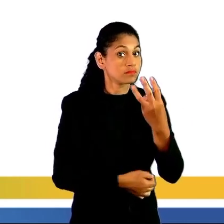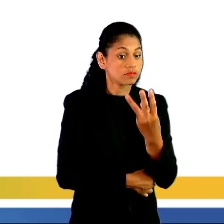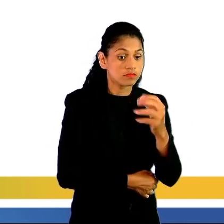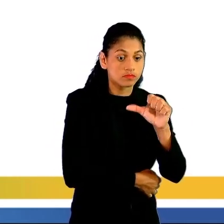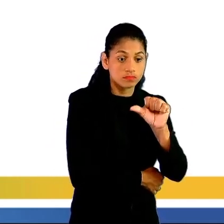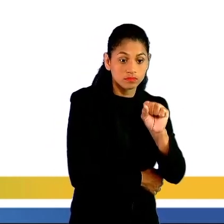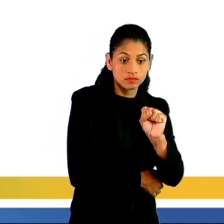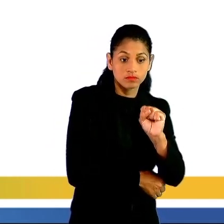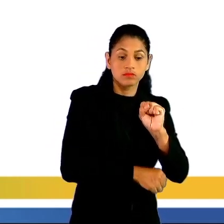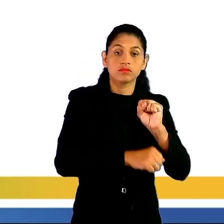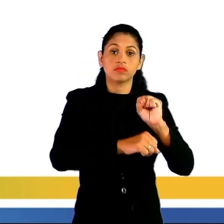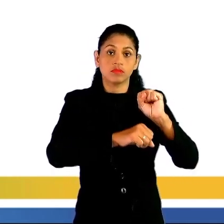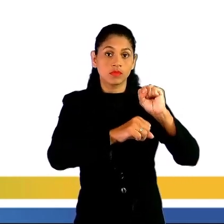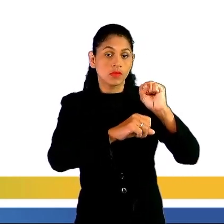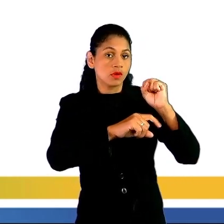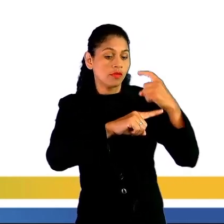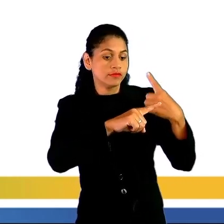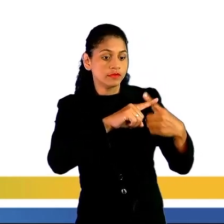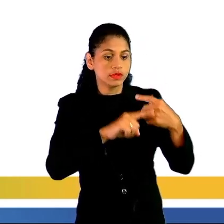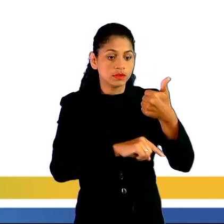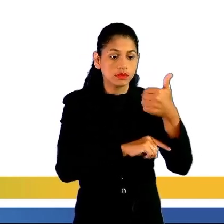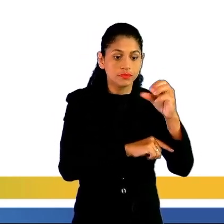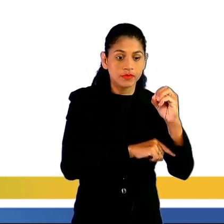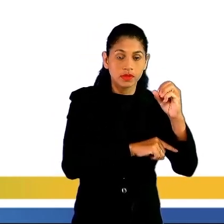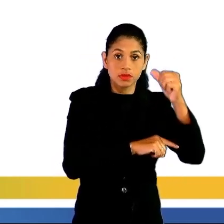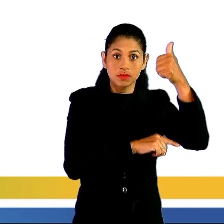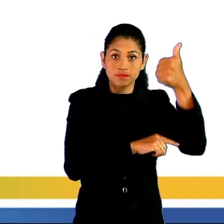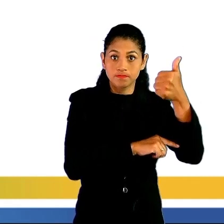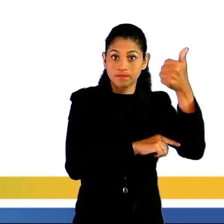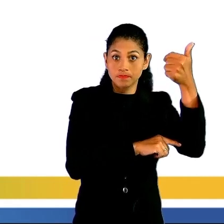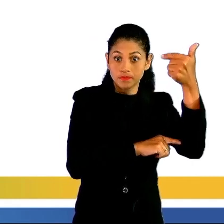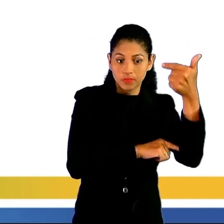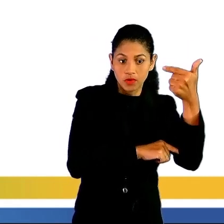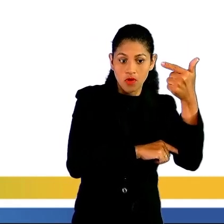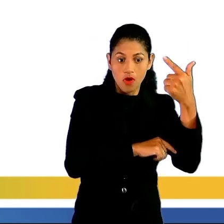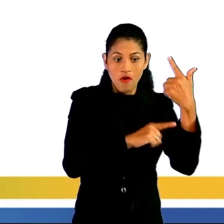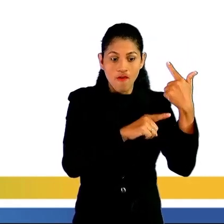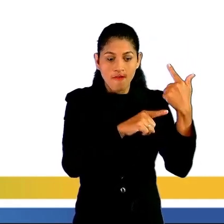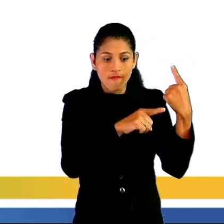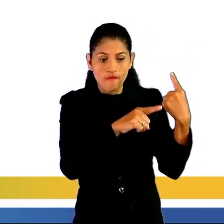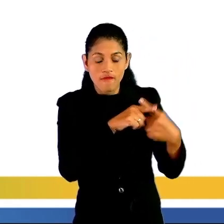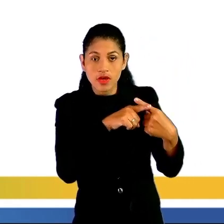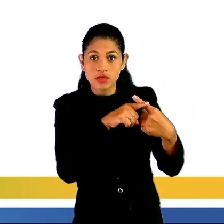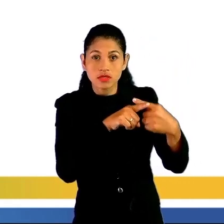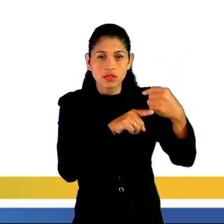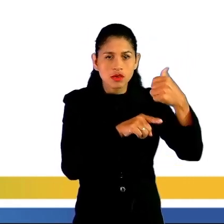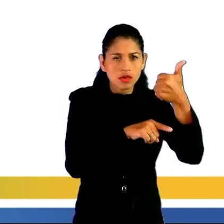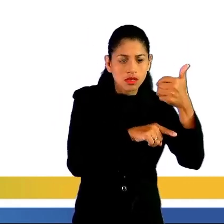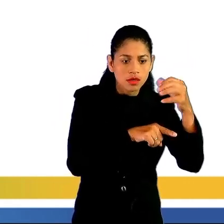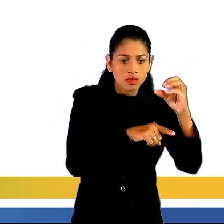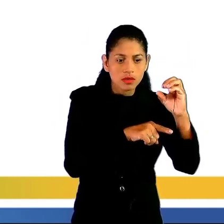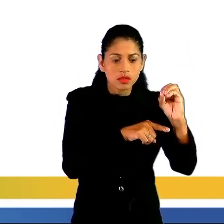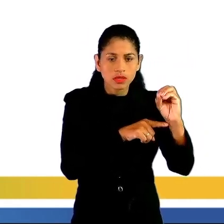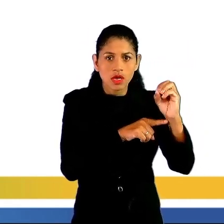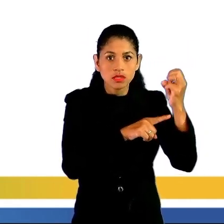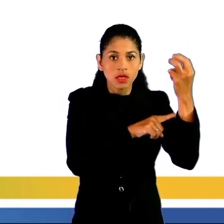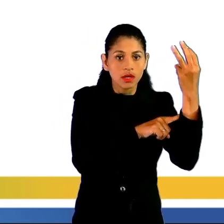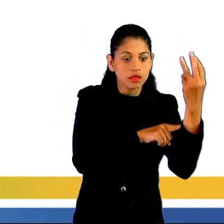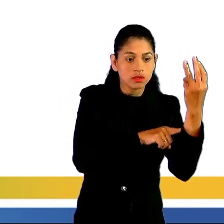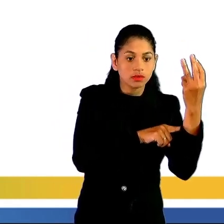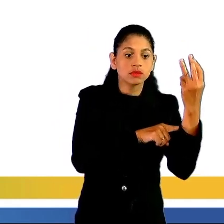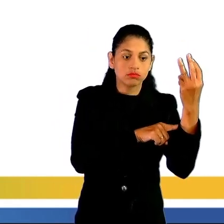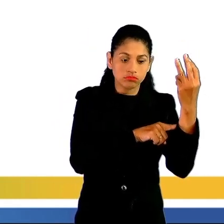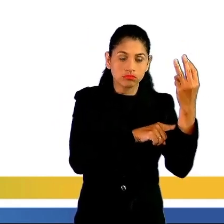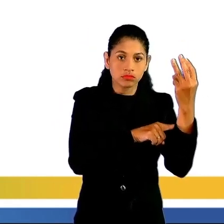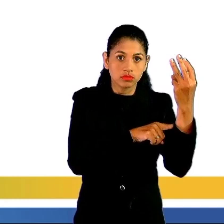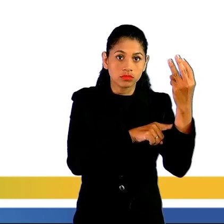elevado à décima quinta potência. Mas aí, pessoal, de onde é que apareceu esse 10 elevado